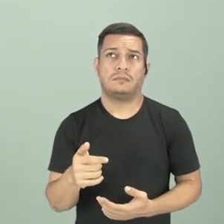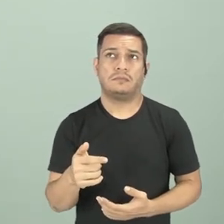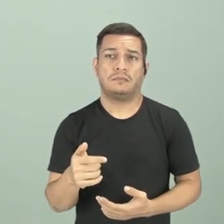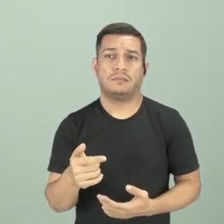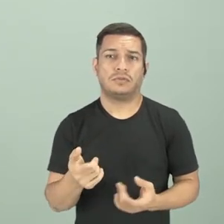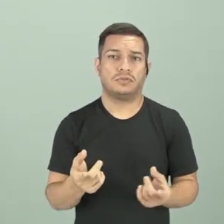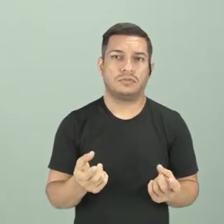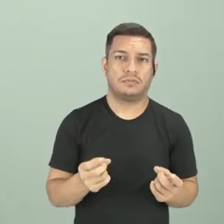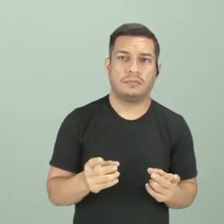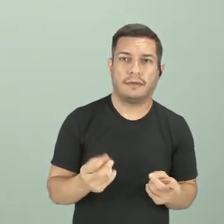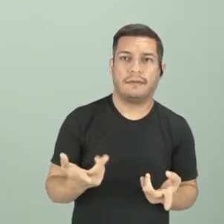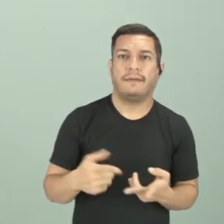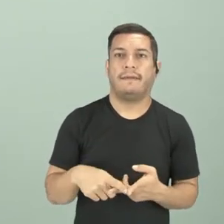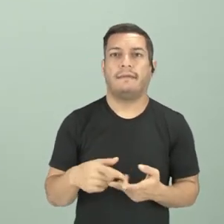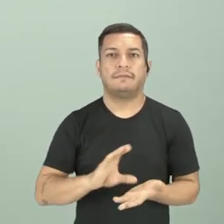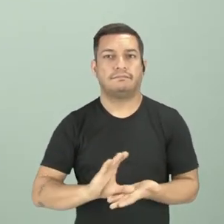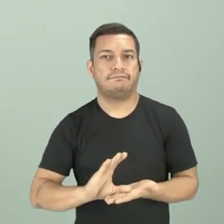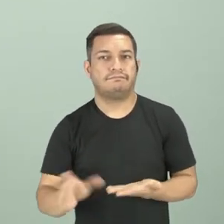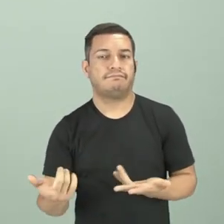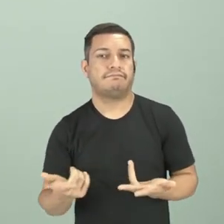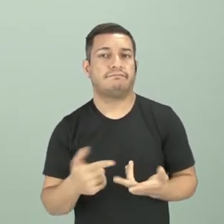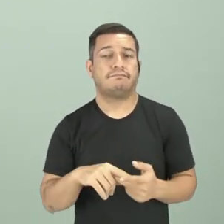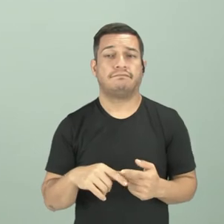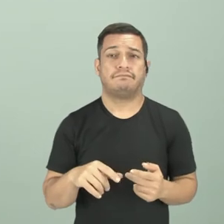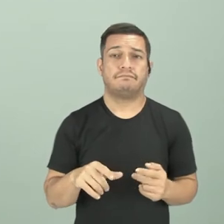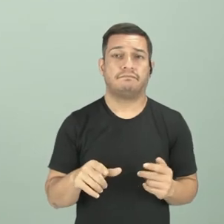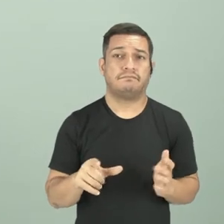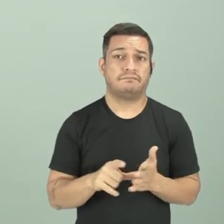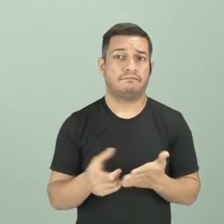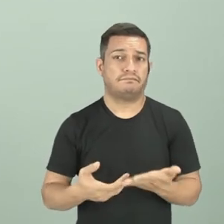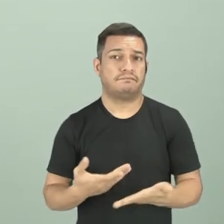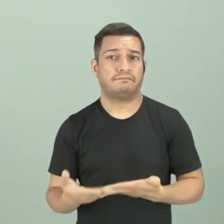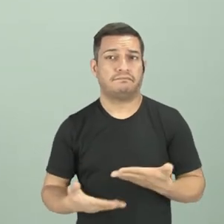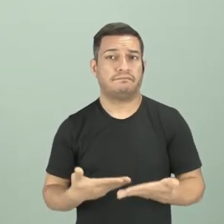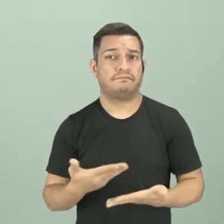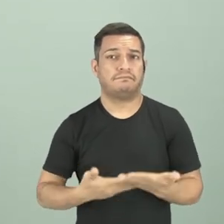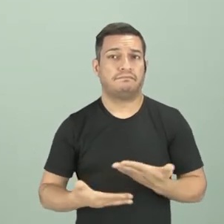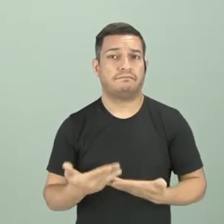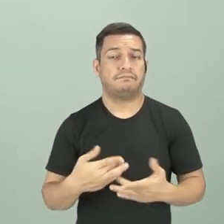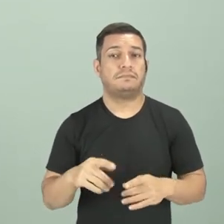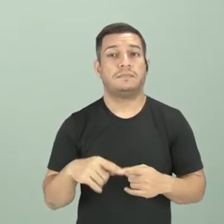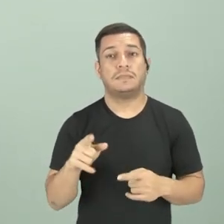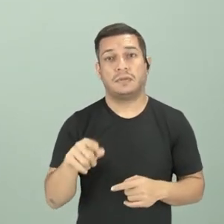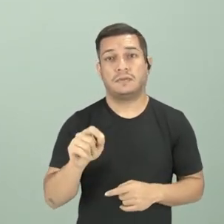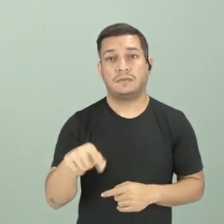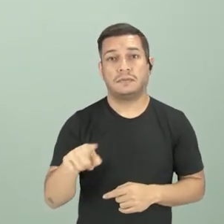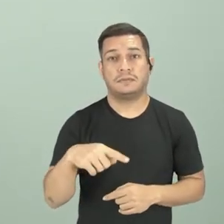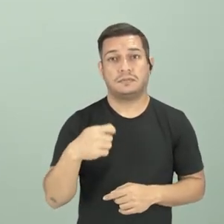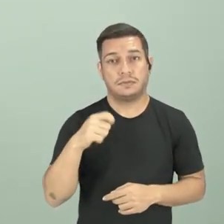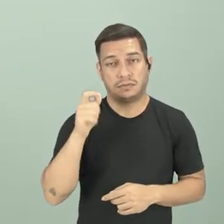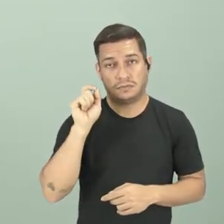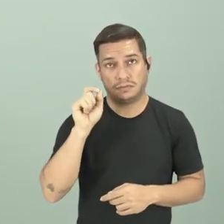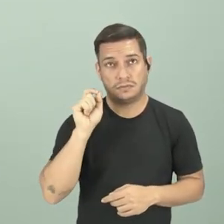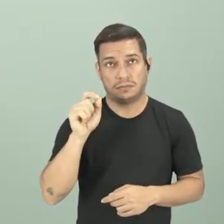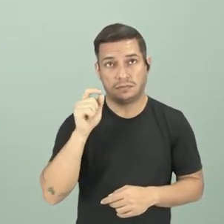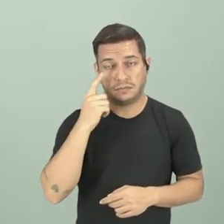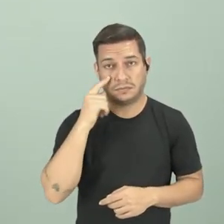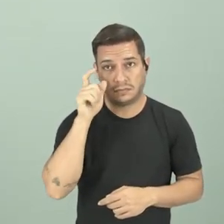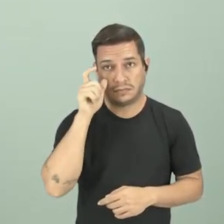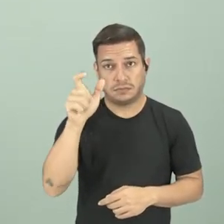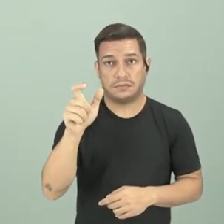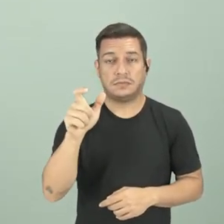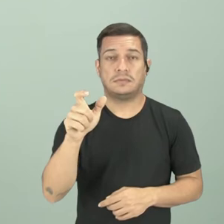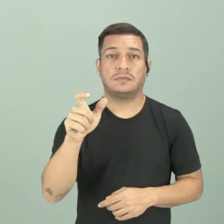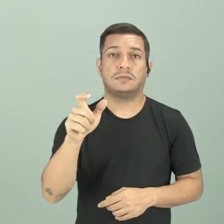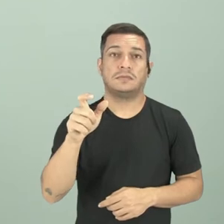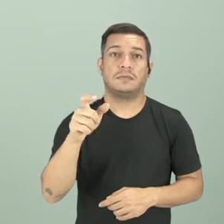assim, de mercado, investindo no mercado, mas estavam por detrás de toda a roupagem. E aí é onde você tem que estar prestando muita